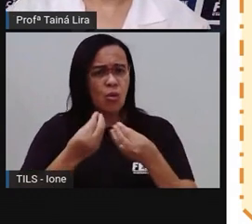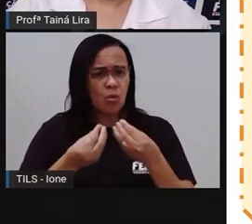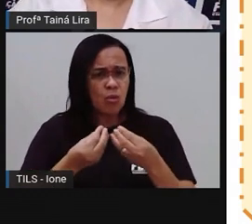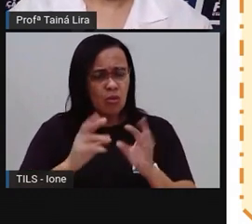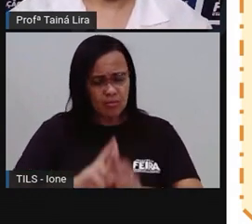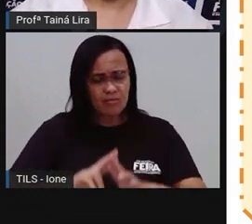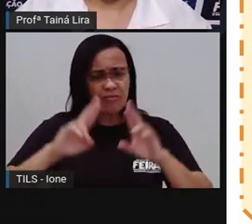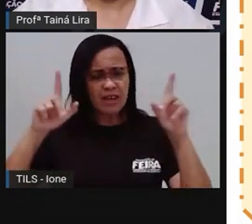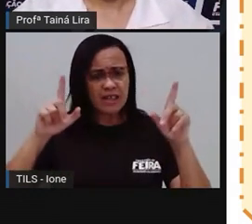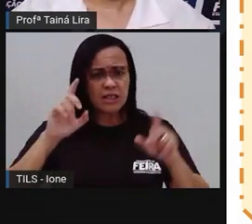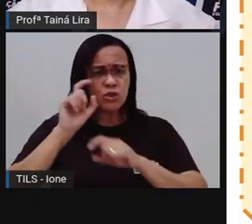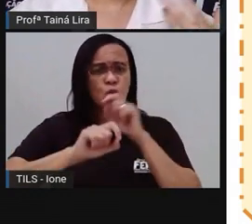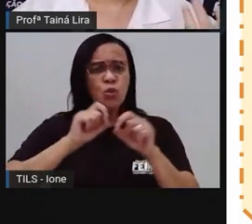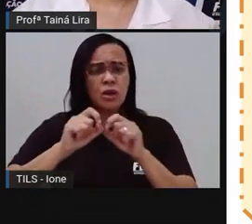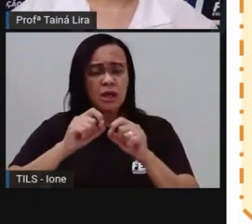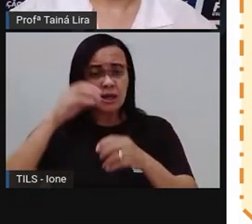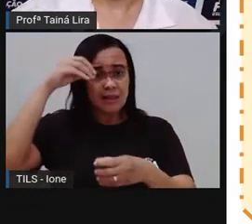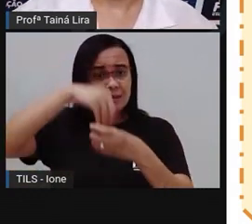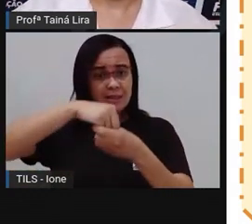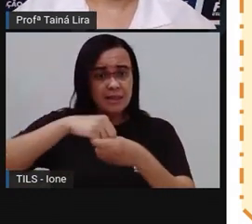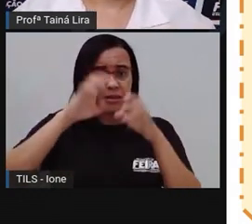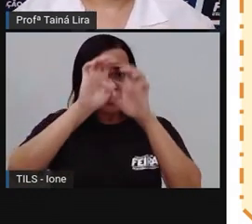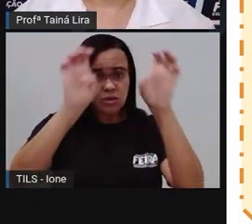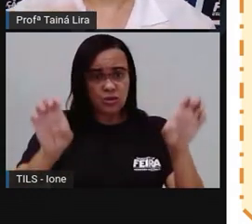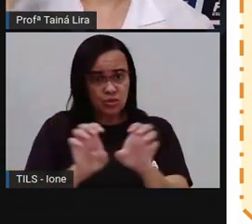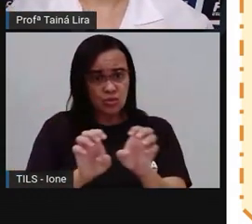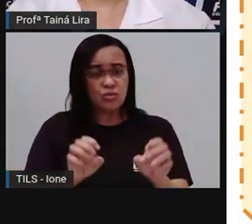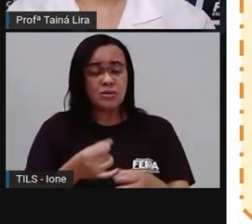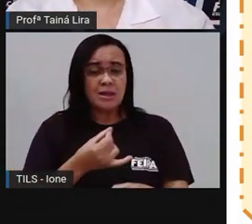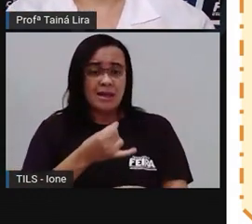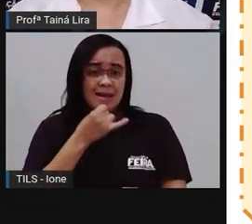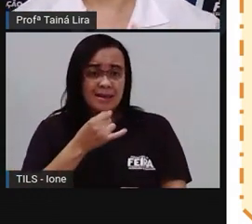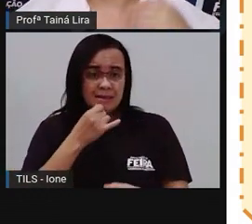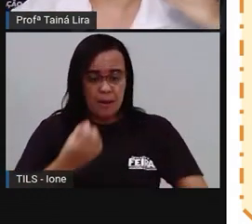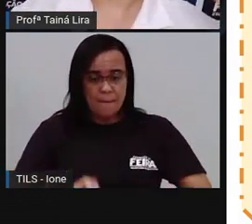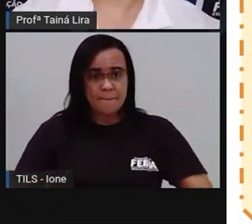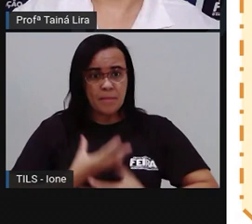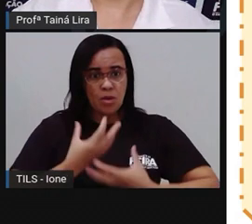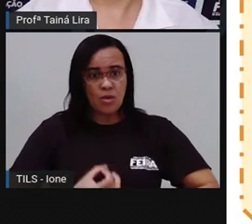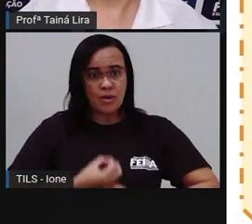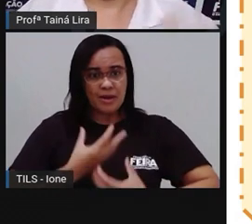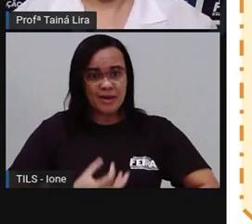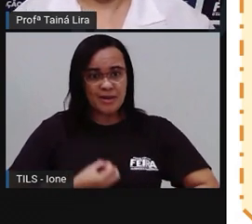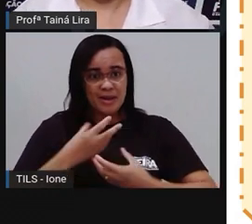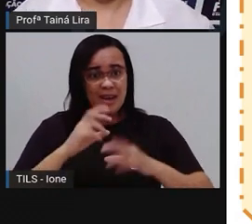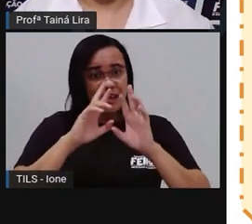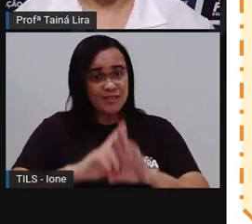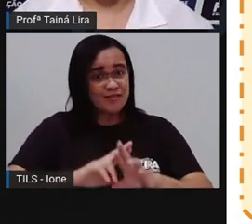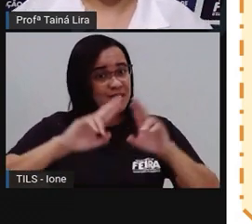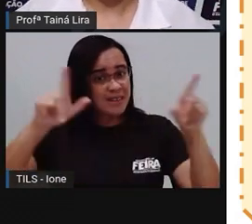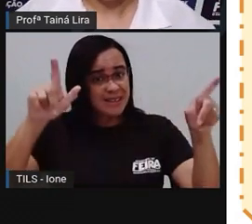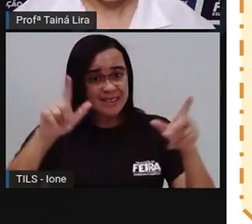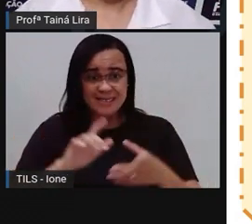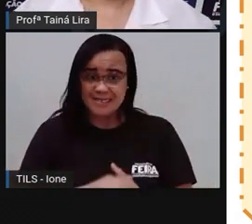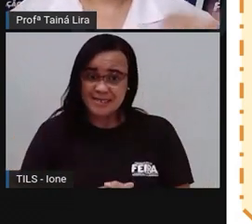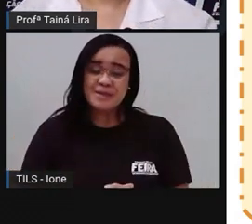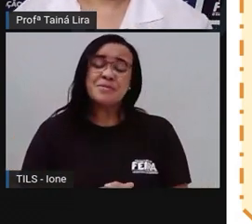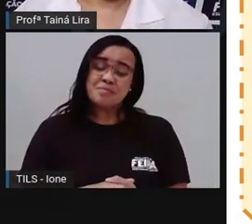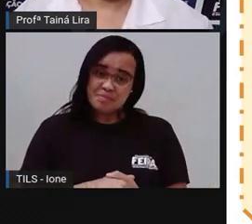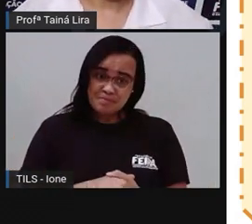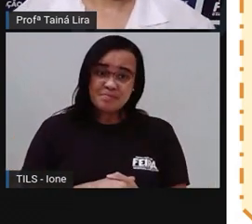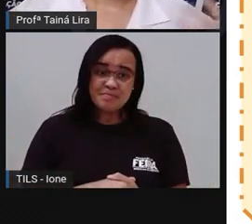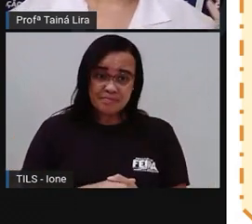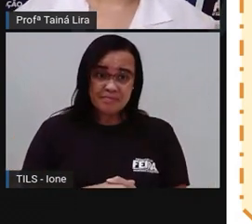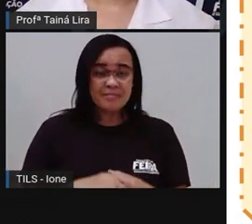é diferente a estrutura? O poema, por exemplo, não vai ter ali o modo de fazer, não vai ter ingredientes, não é verdade? Assim